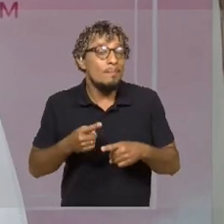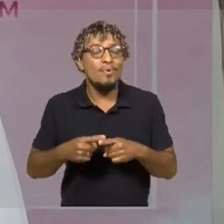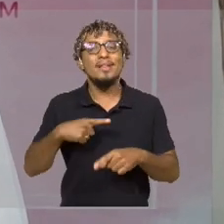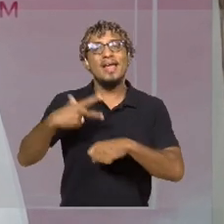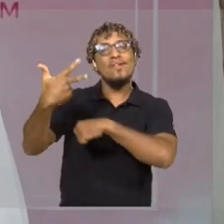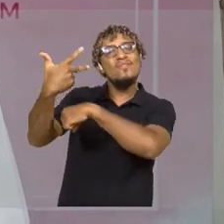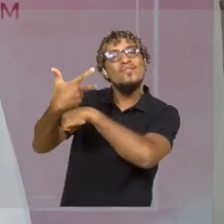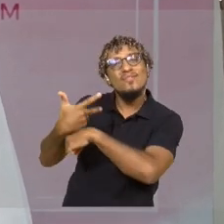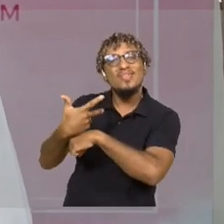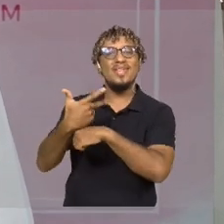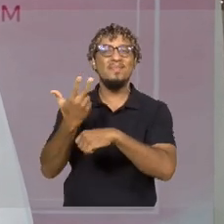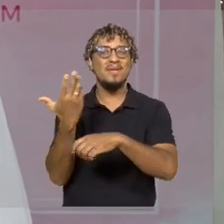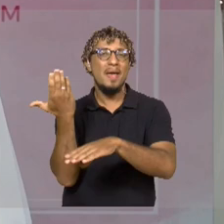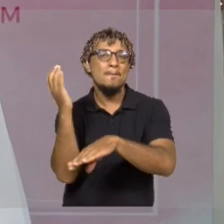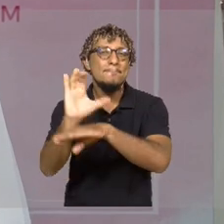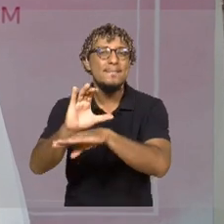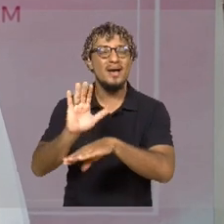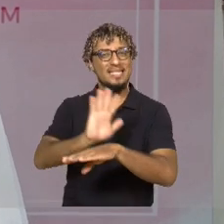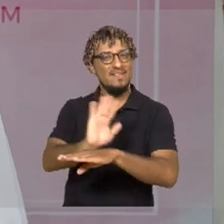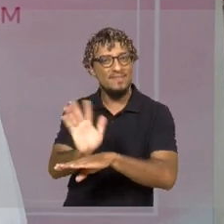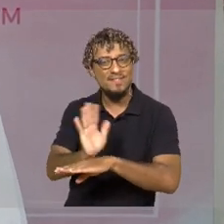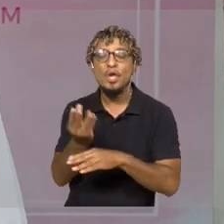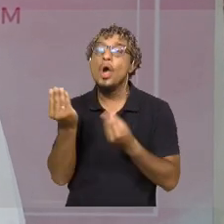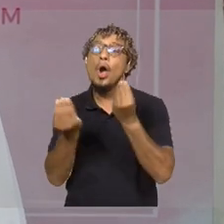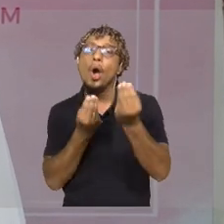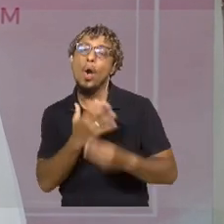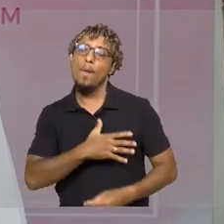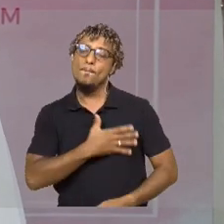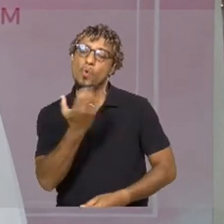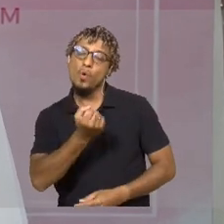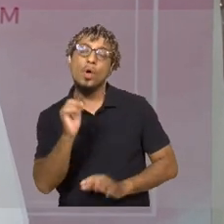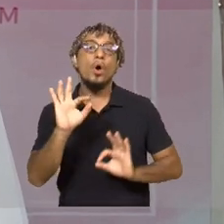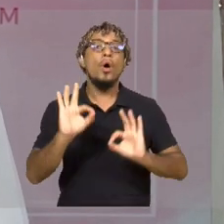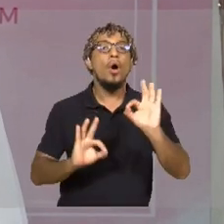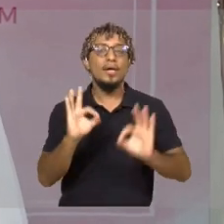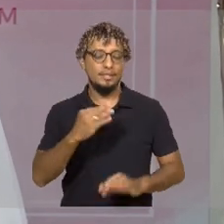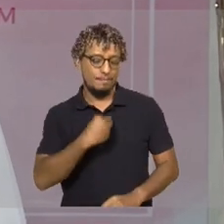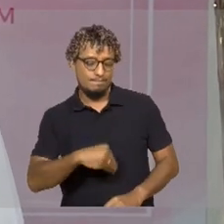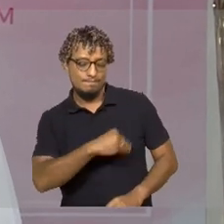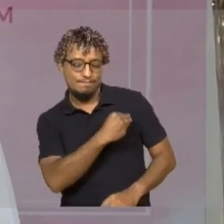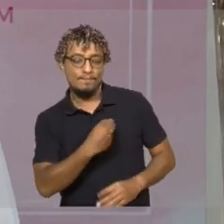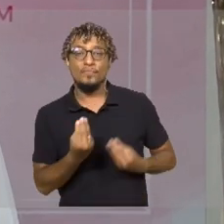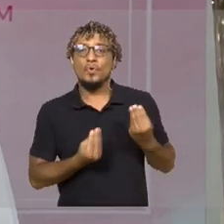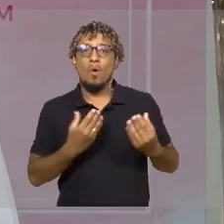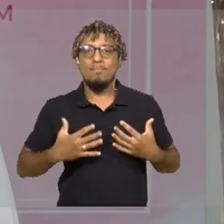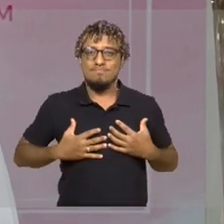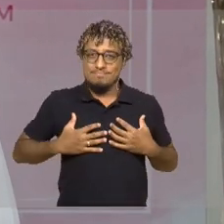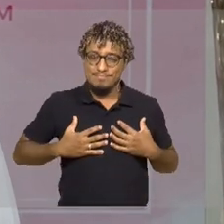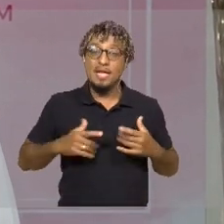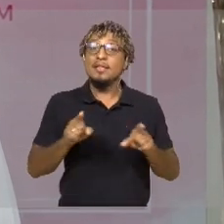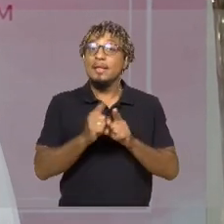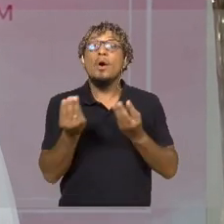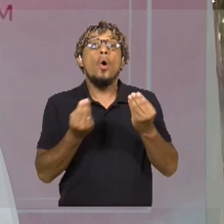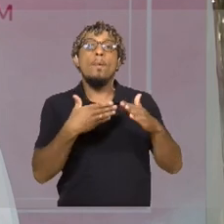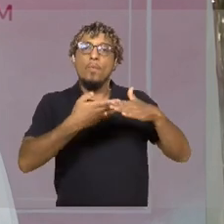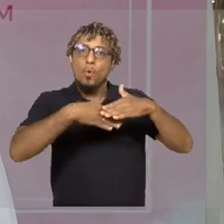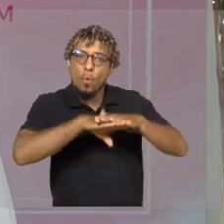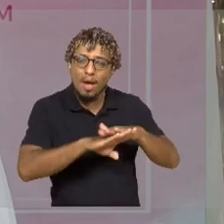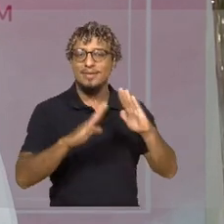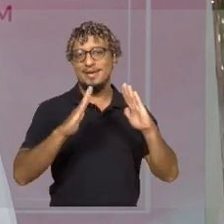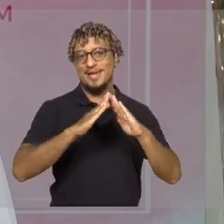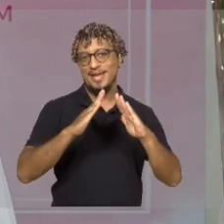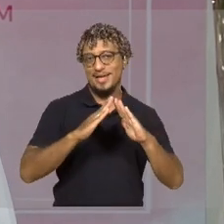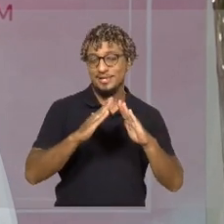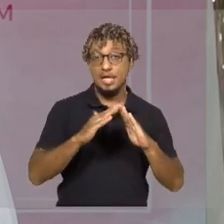tem um filminho, mostra exatamente como faz a coleta, como ela tem que preparar a mama antes da coleta, como ela faz também a estocagem, porque isso é feito em